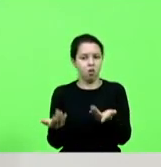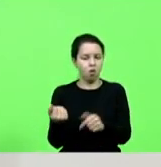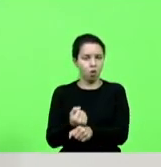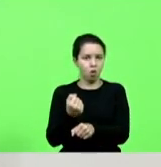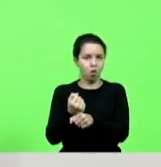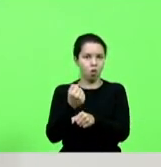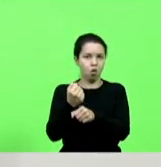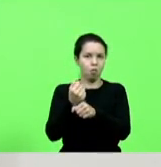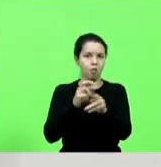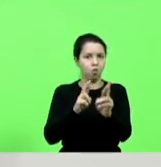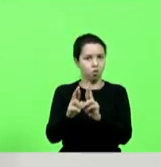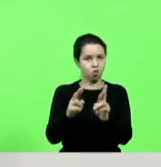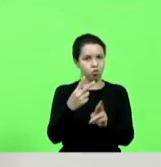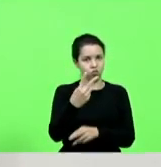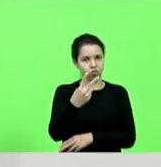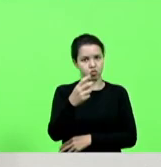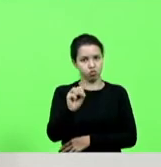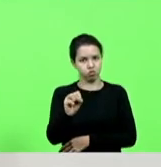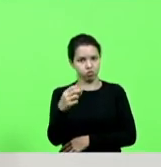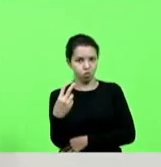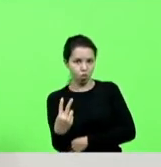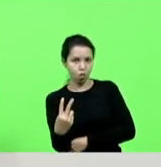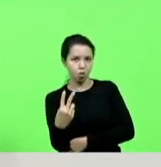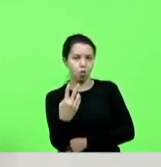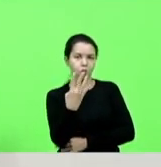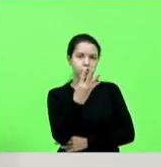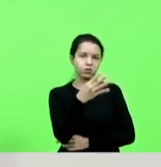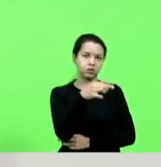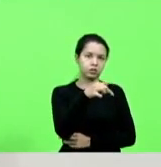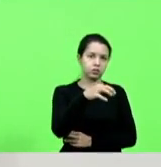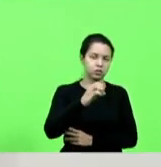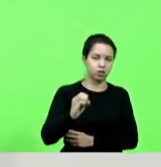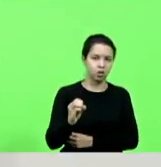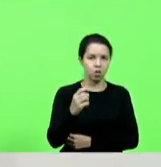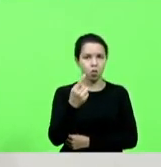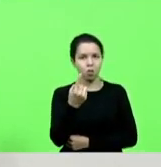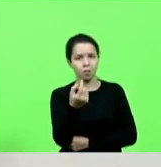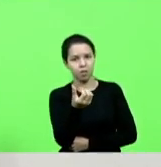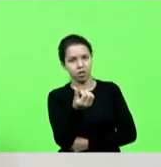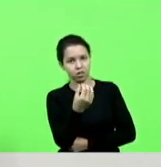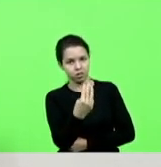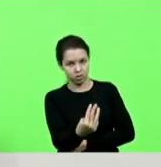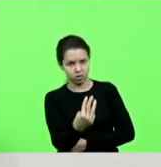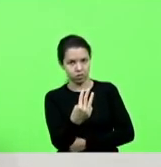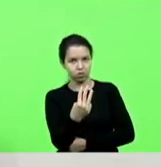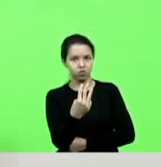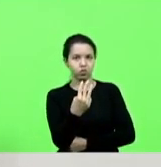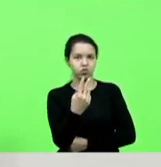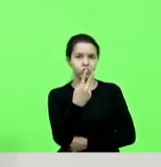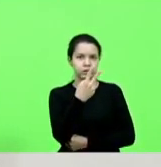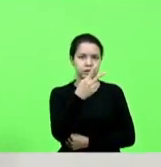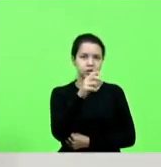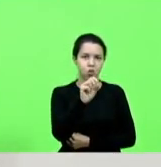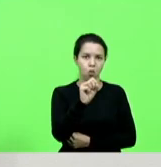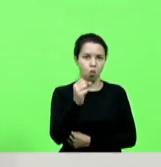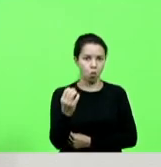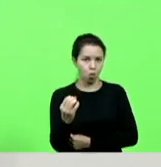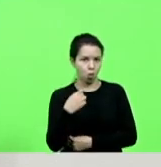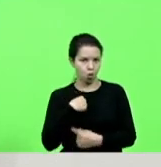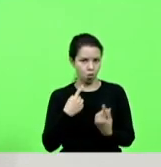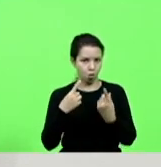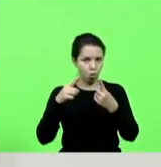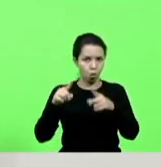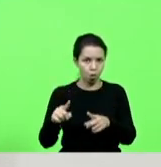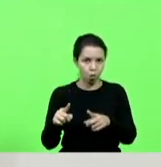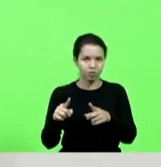282 da 470 da 163 da 280 eu não sou contra que o